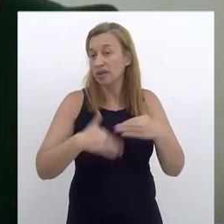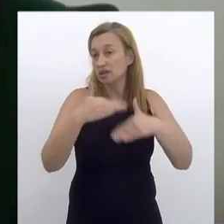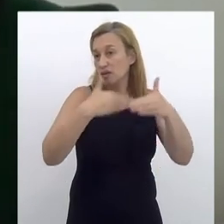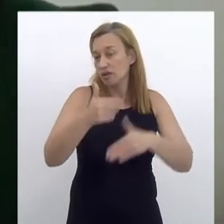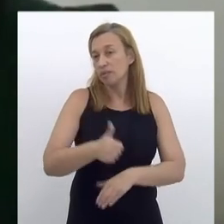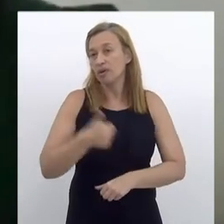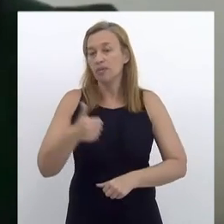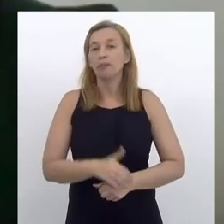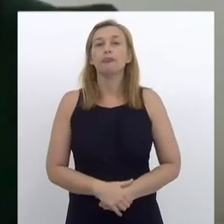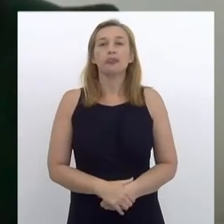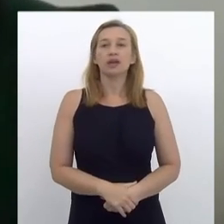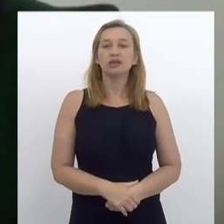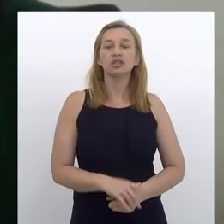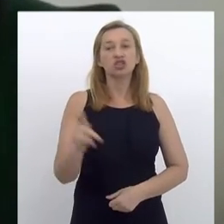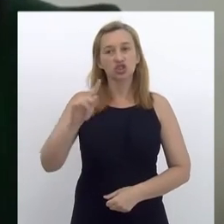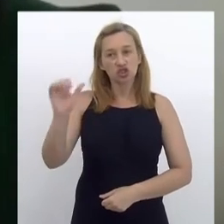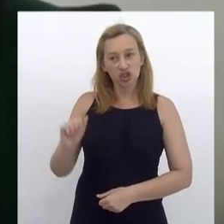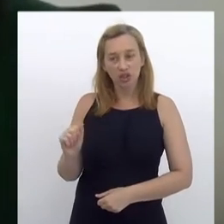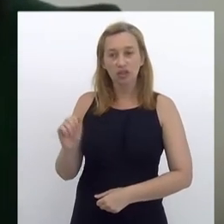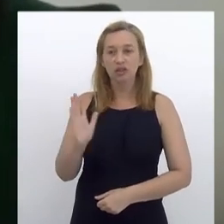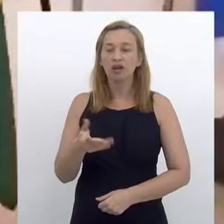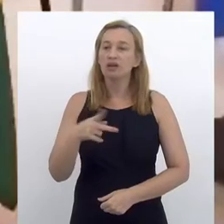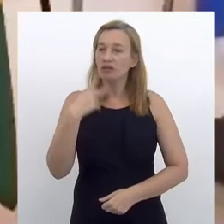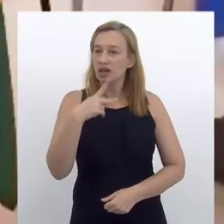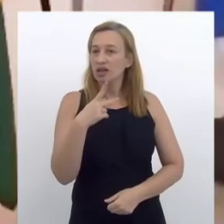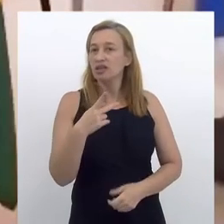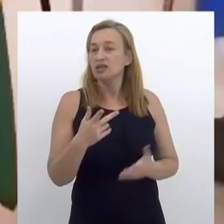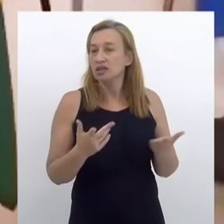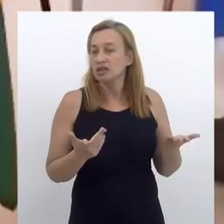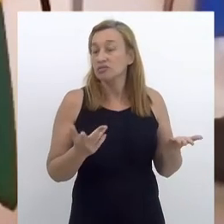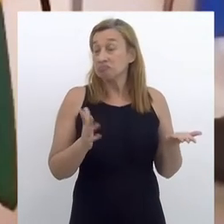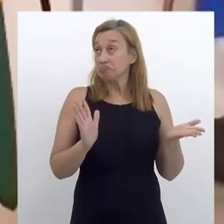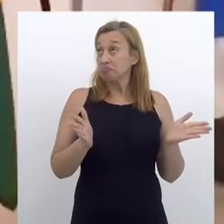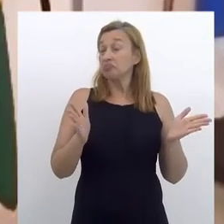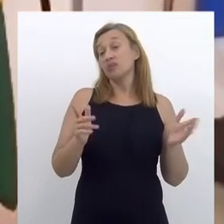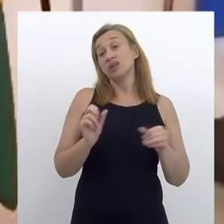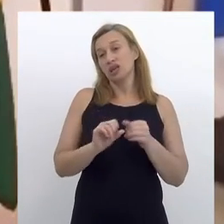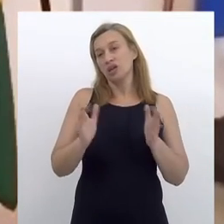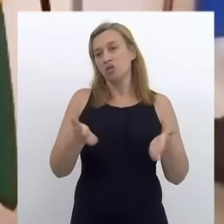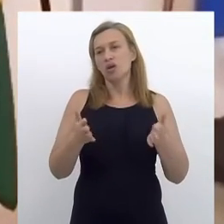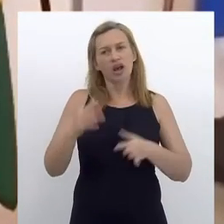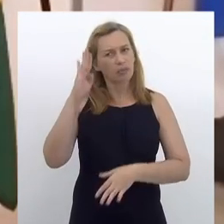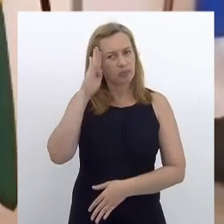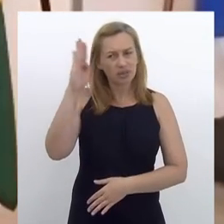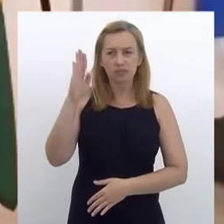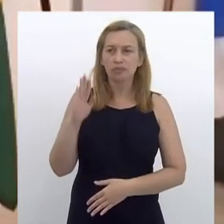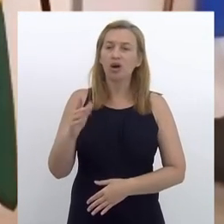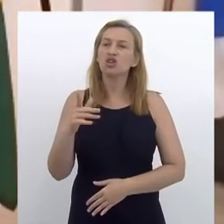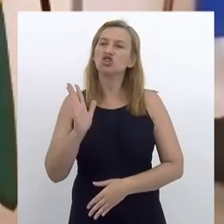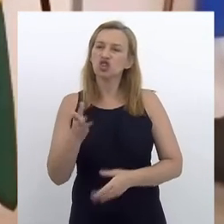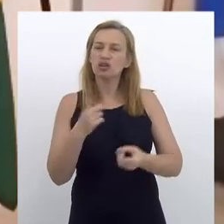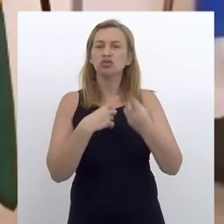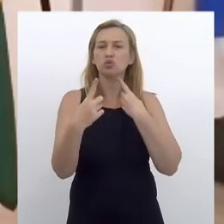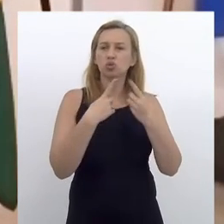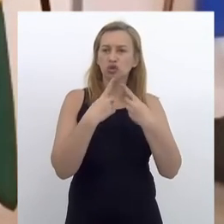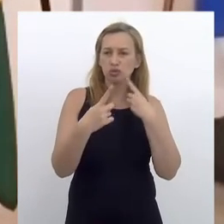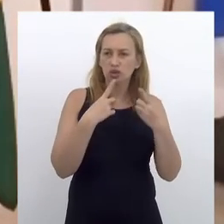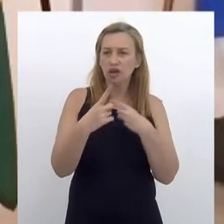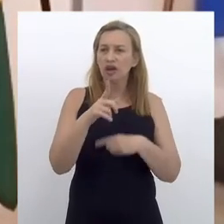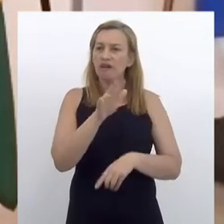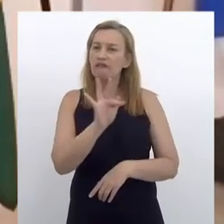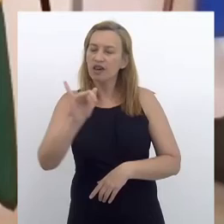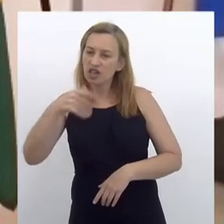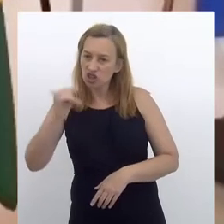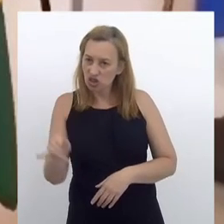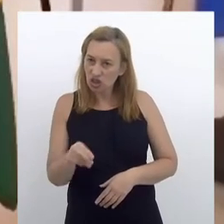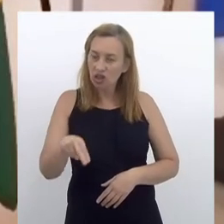para poder ser desenvolvida. Olha, Geisa, isso que nós estamos fazendo agora é um passo importantíssimo, fundamental. Nós já realizamos esse